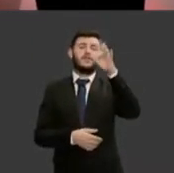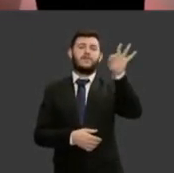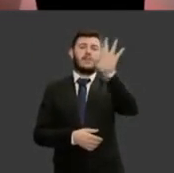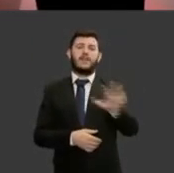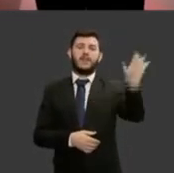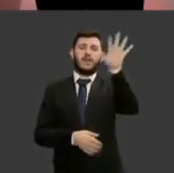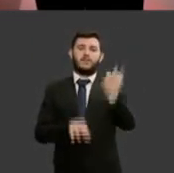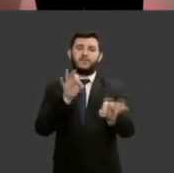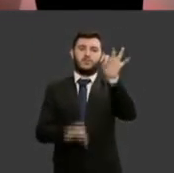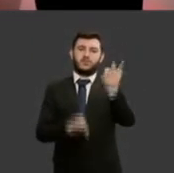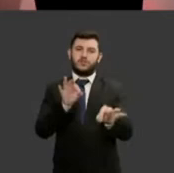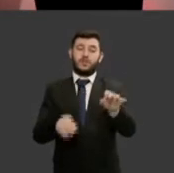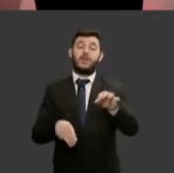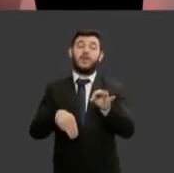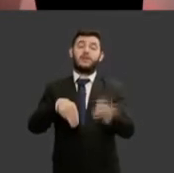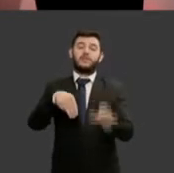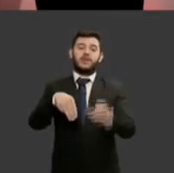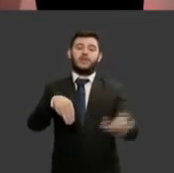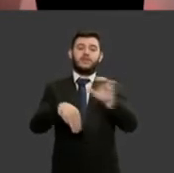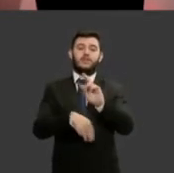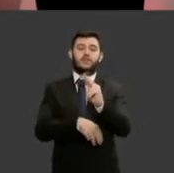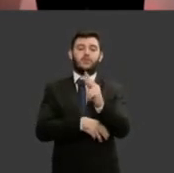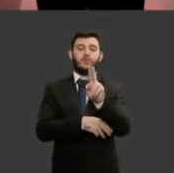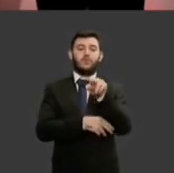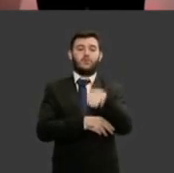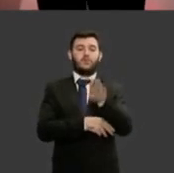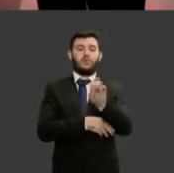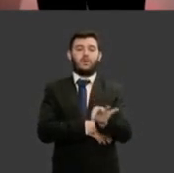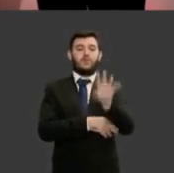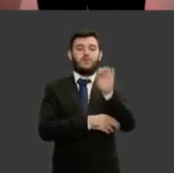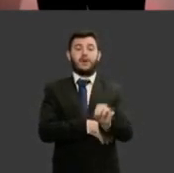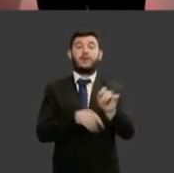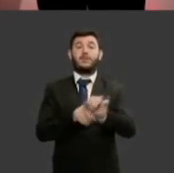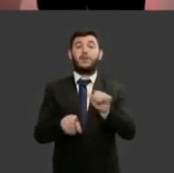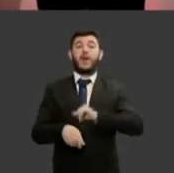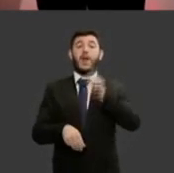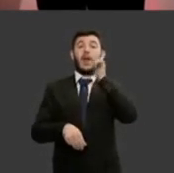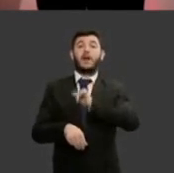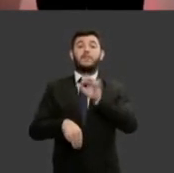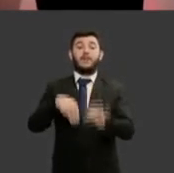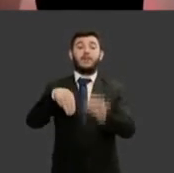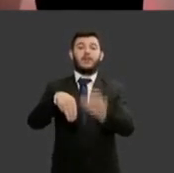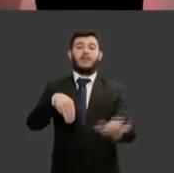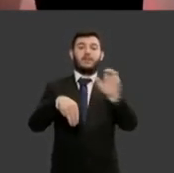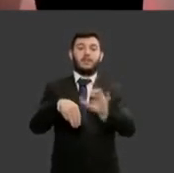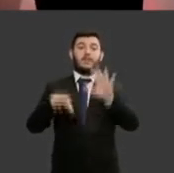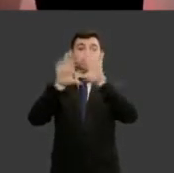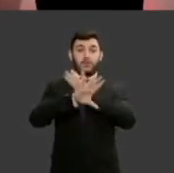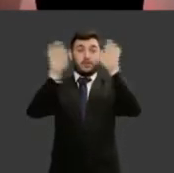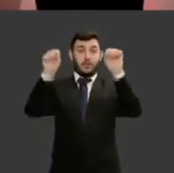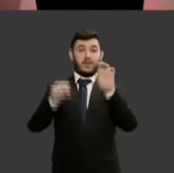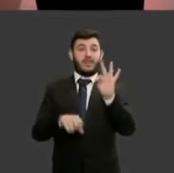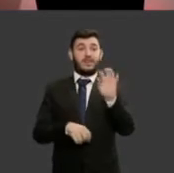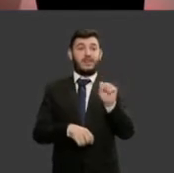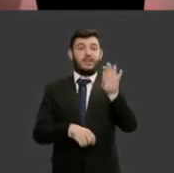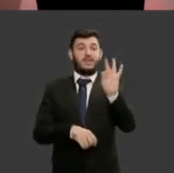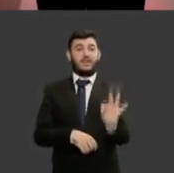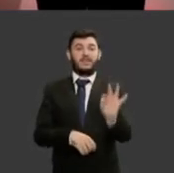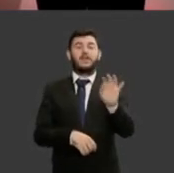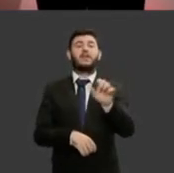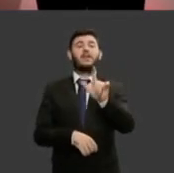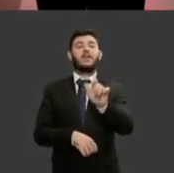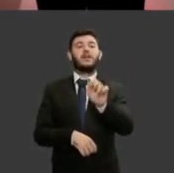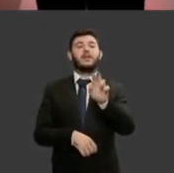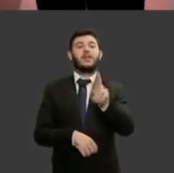ministro Humberto Martins, a ministra do Superior Tribunal de Justiça, Laurita Vaz, a ministra do Tribunal